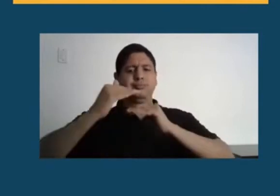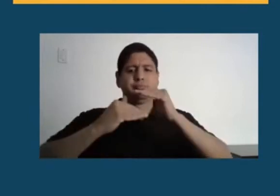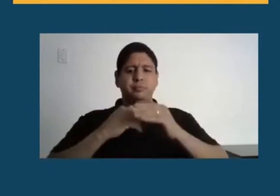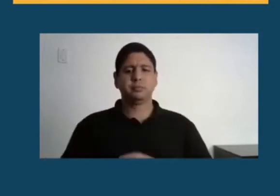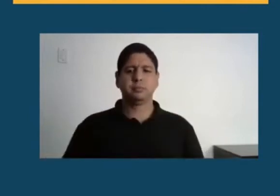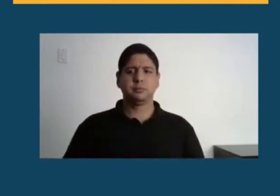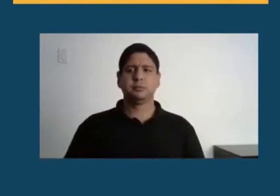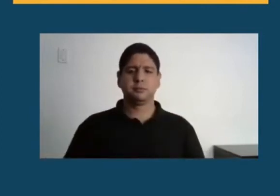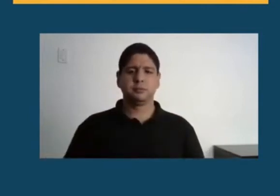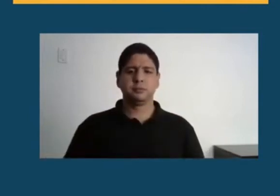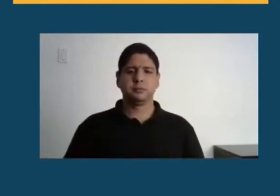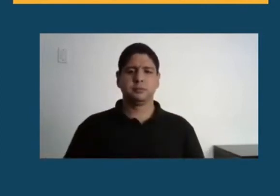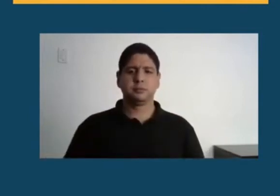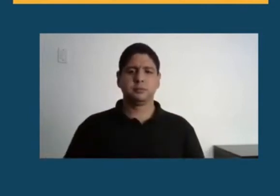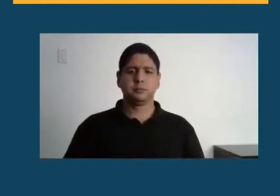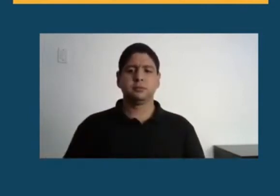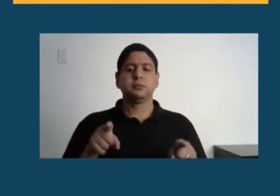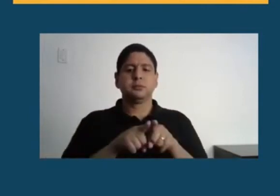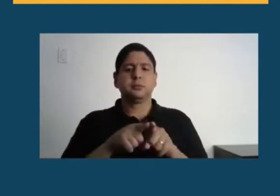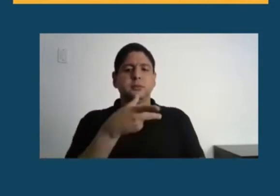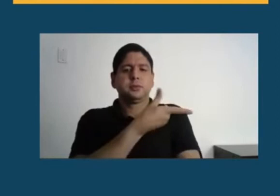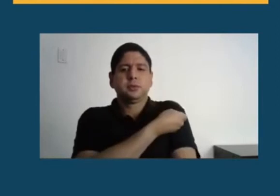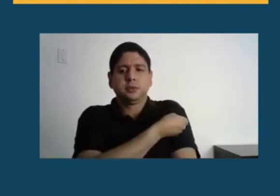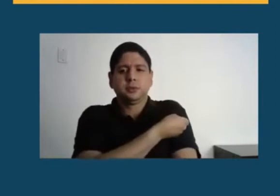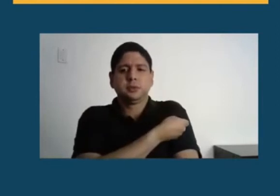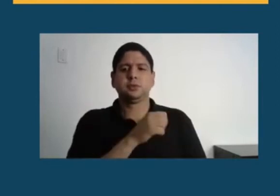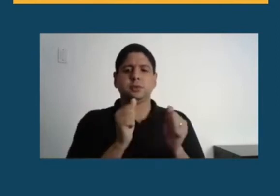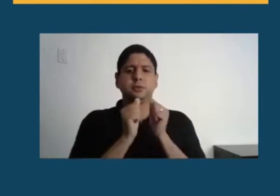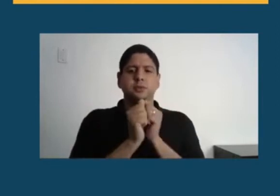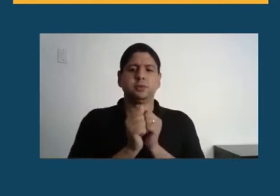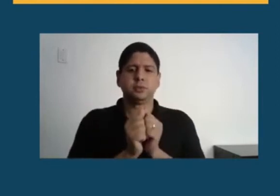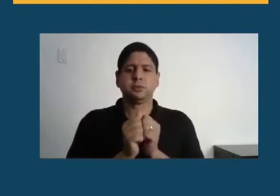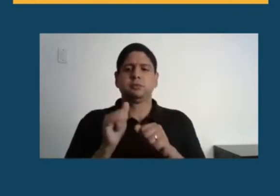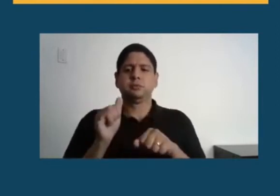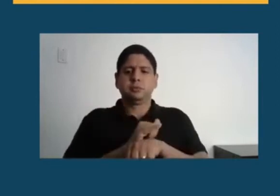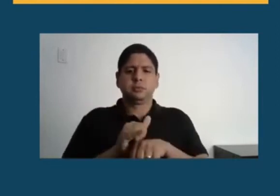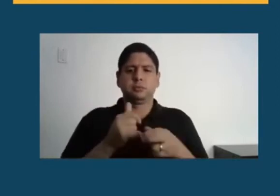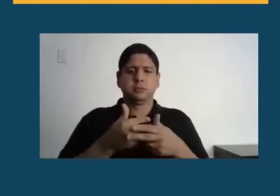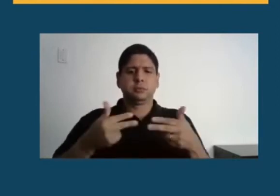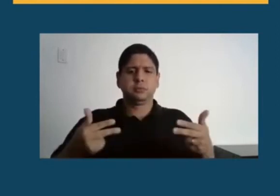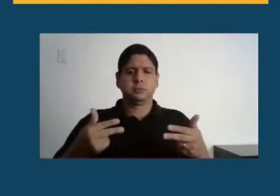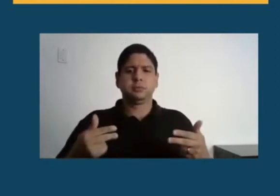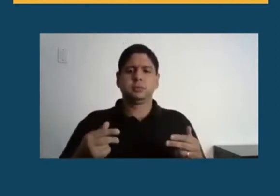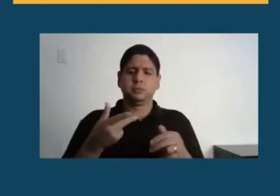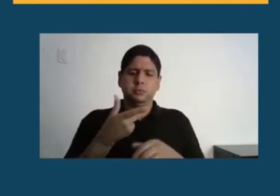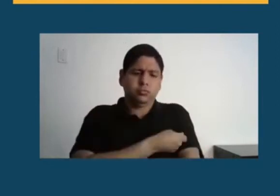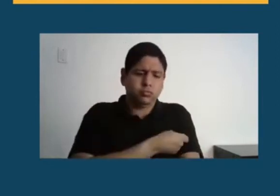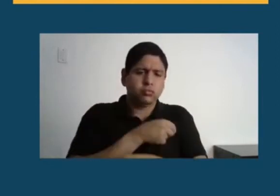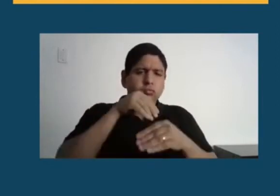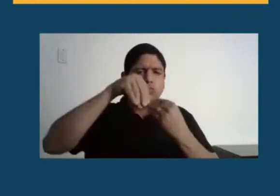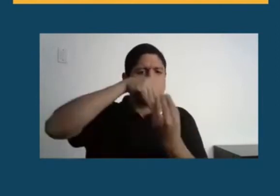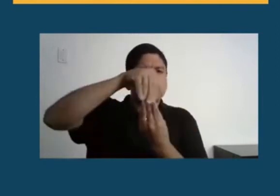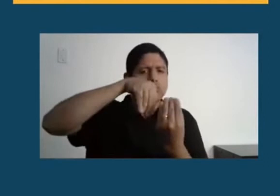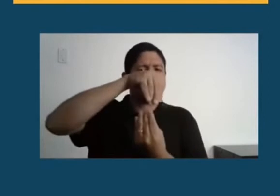a vacina que Leda e seu laboratório estão desenvolvendo, é com proteínas recombinantes, e elas já têm os mutantes, é tudo